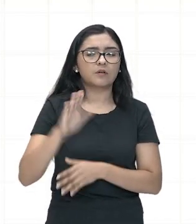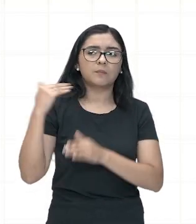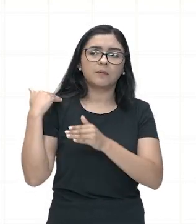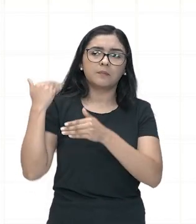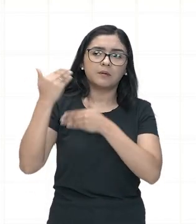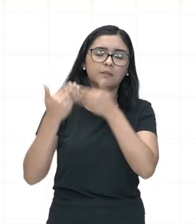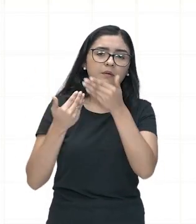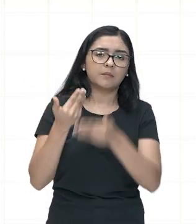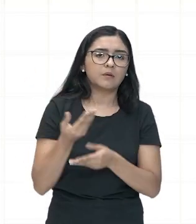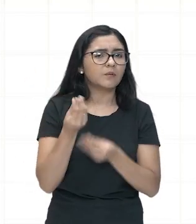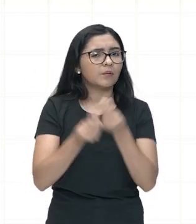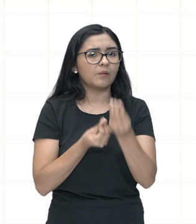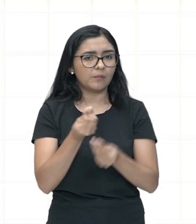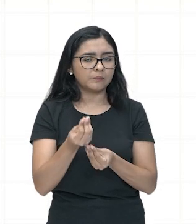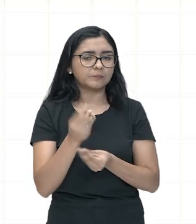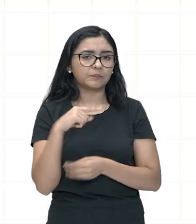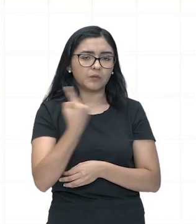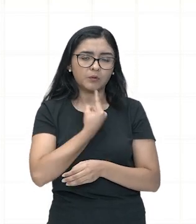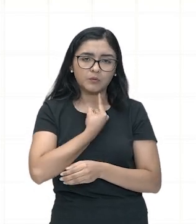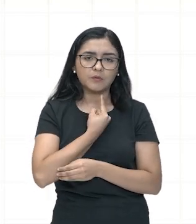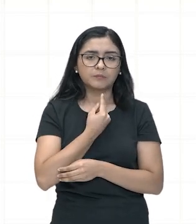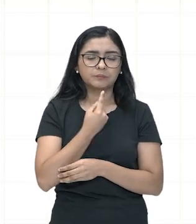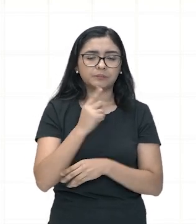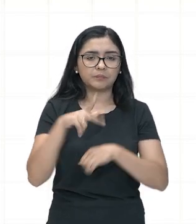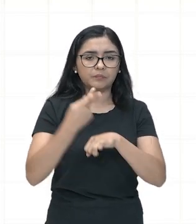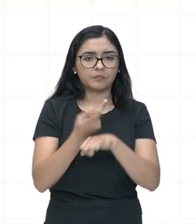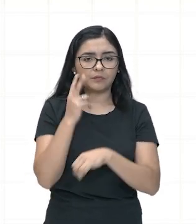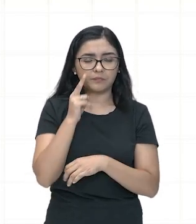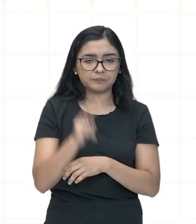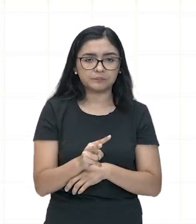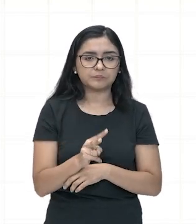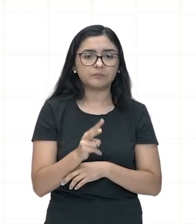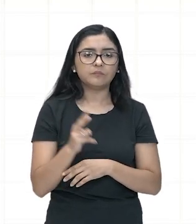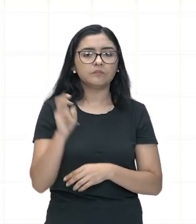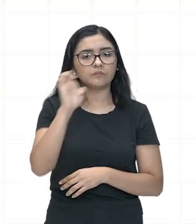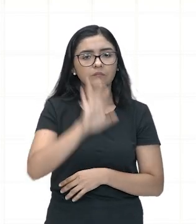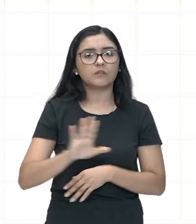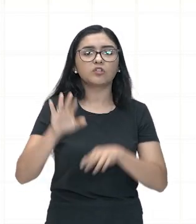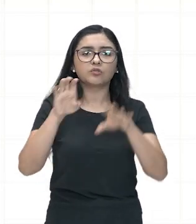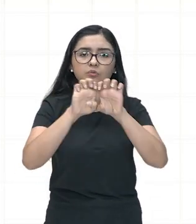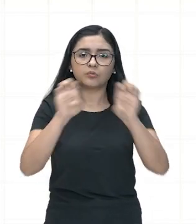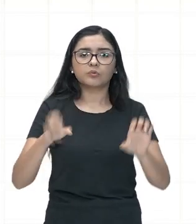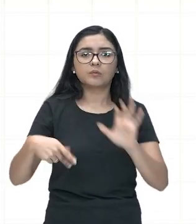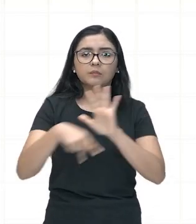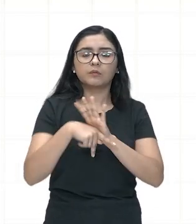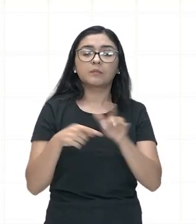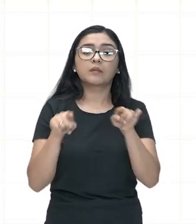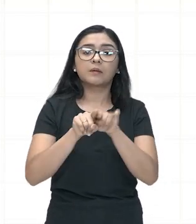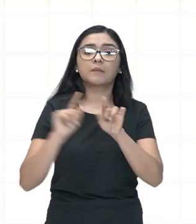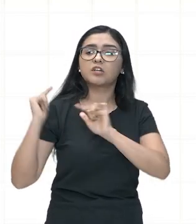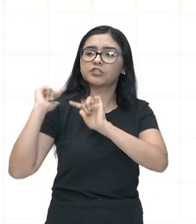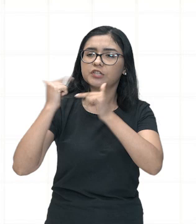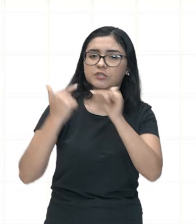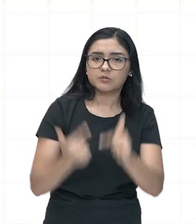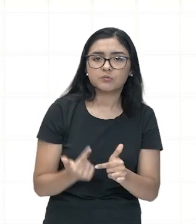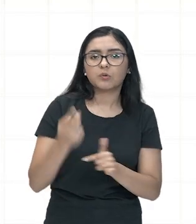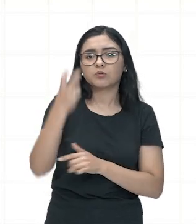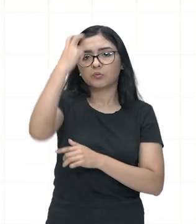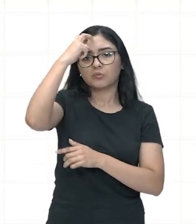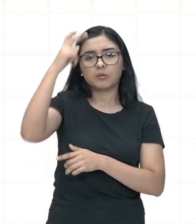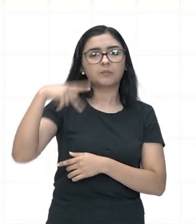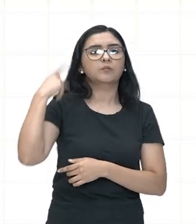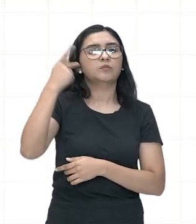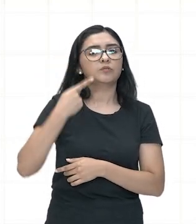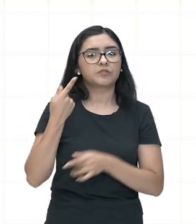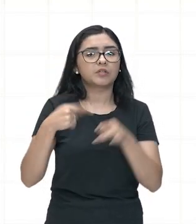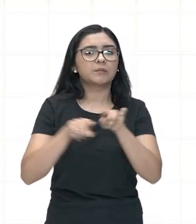Europa que nós vamos ver, toda aquela configuração e suas tradições culturais, políticas e